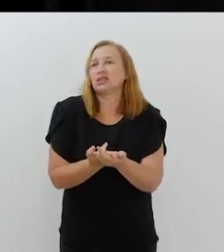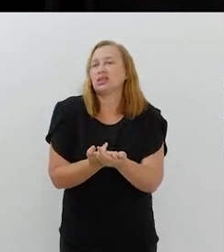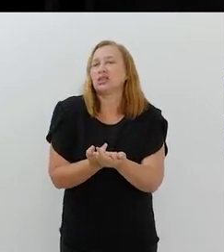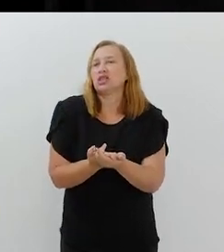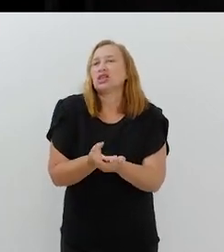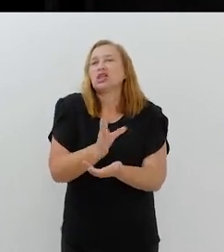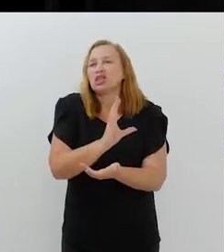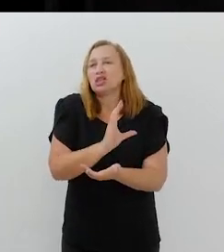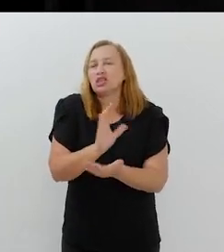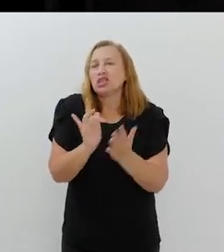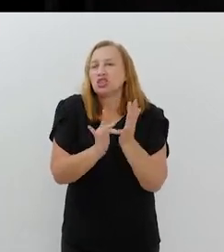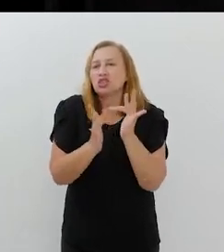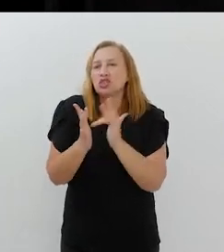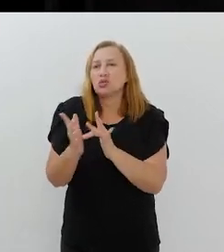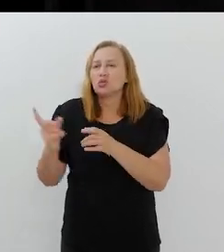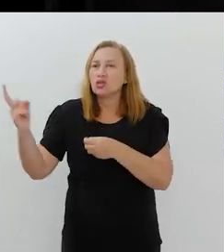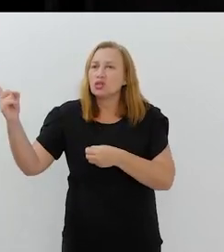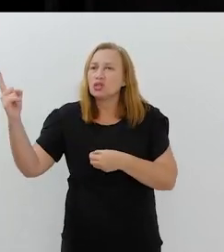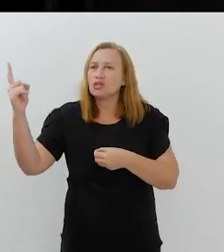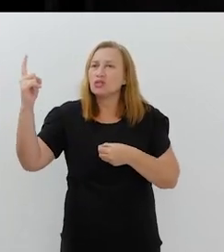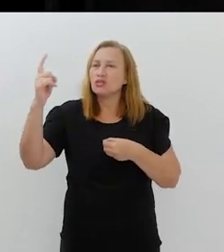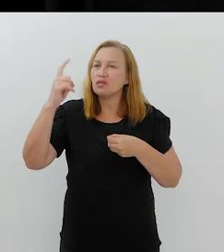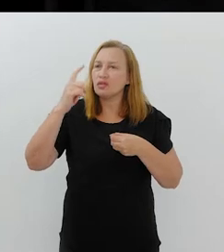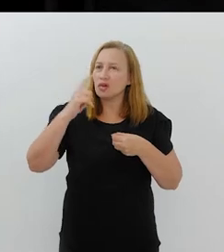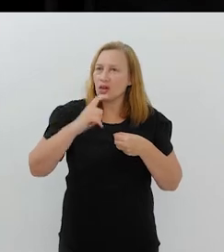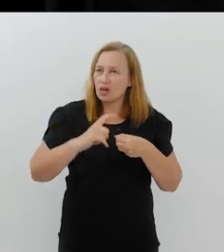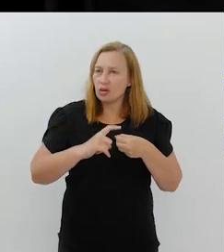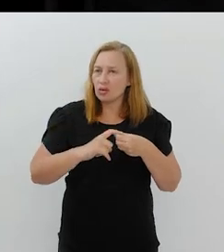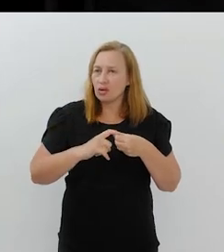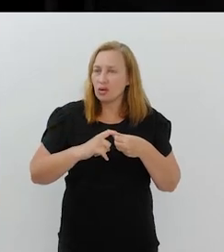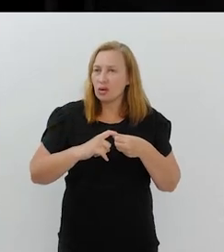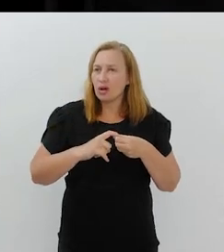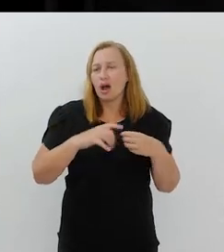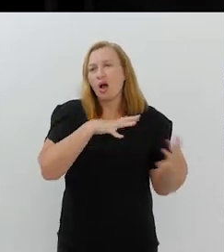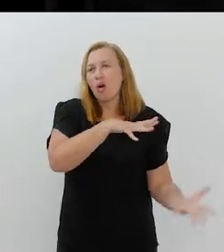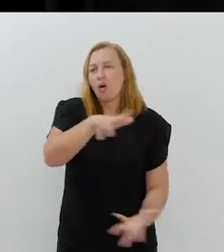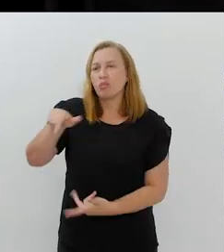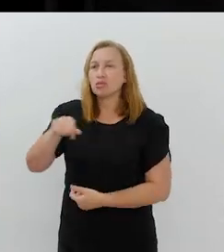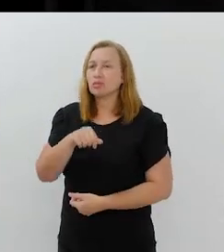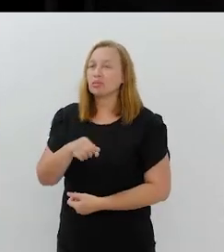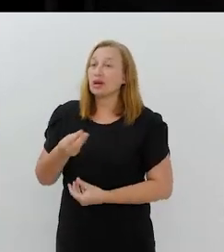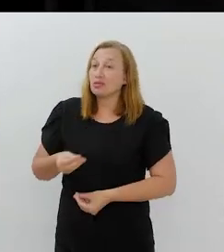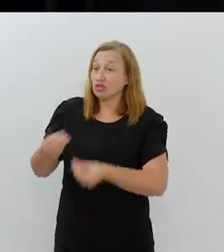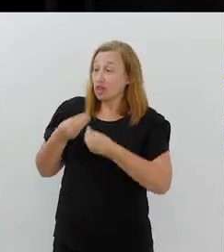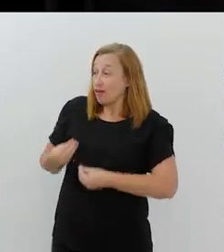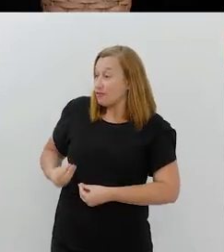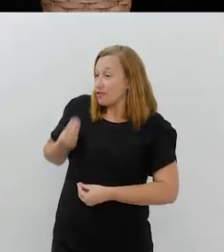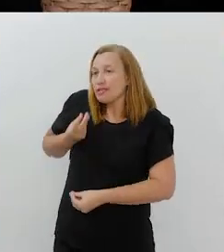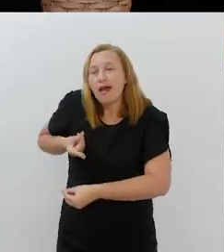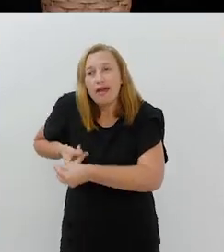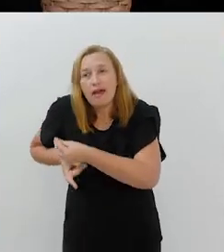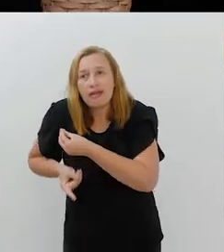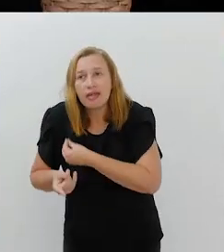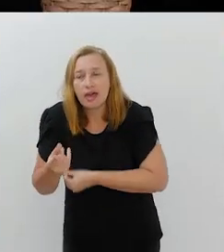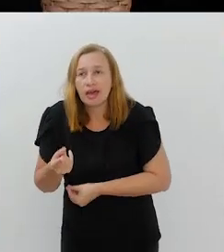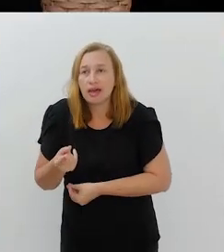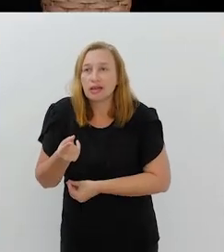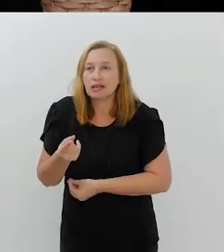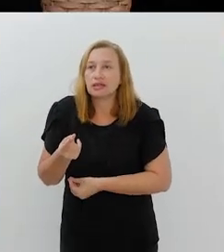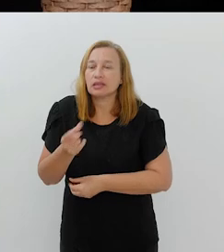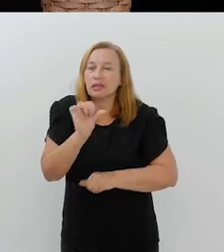pessoas que acreditam que Jesus veio ao mundo para a gente ter vida e ter vida em abundância.